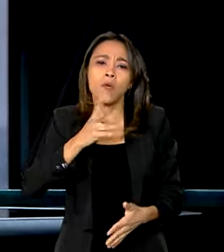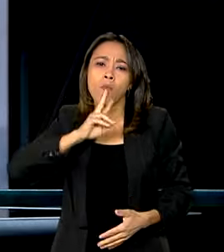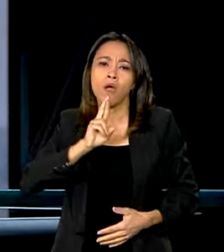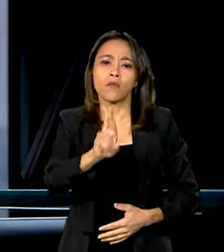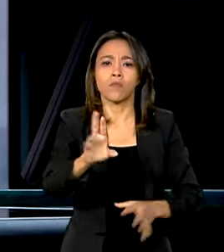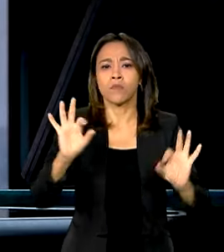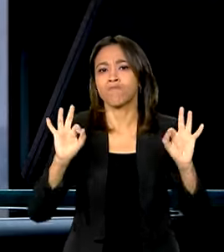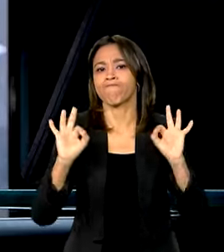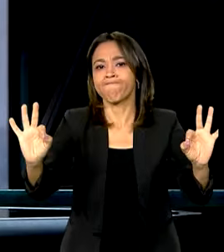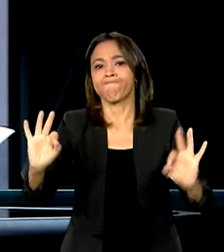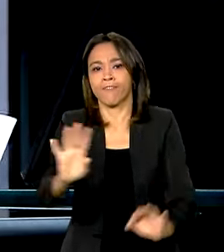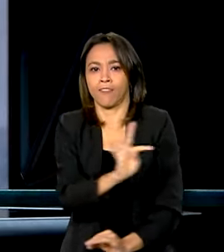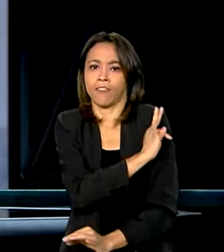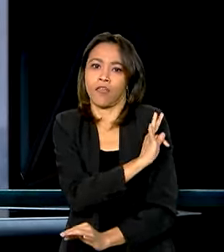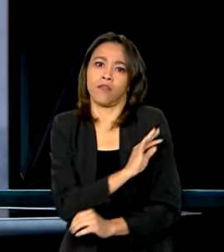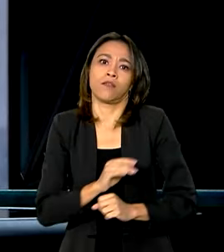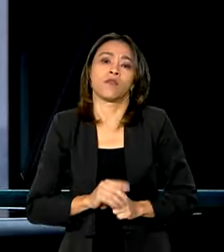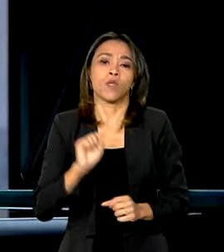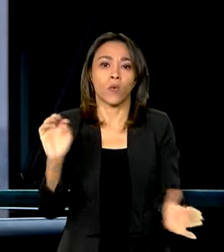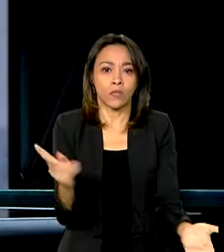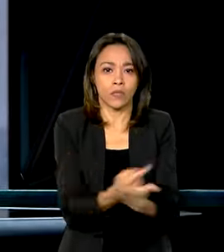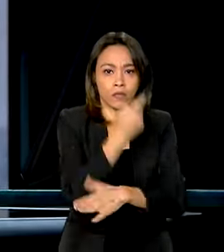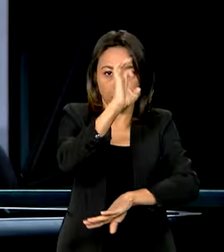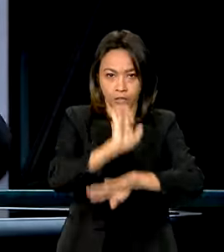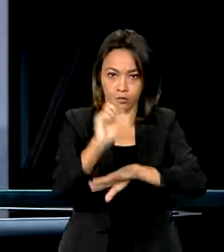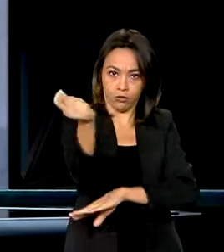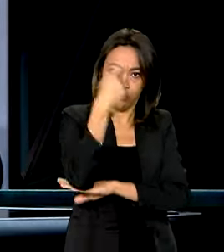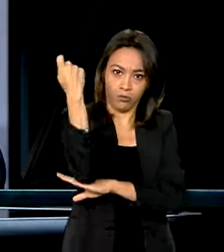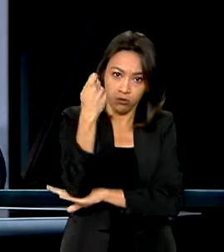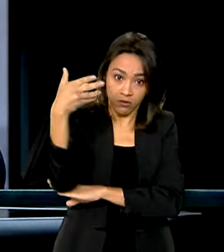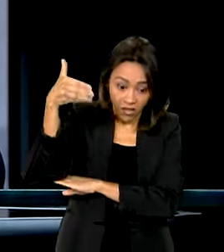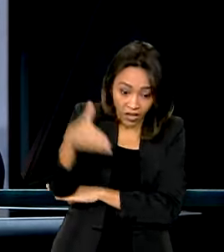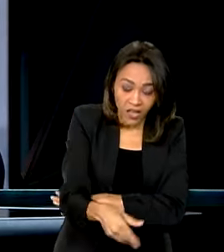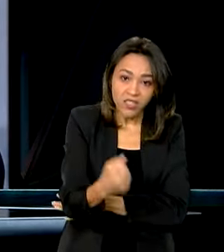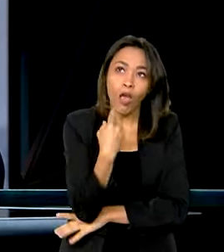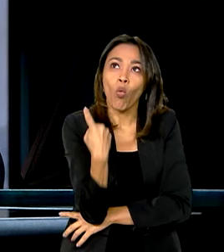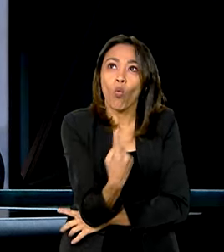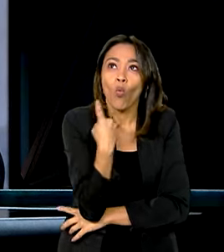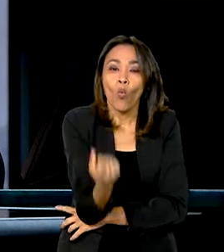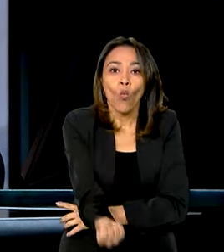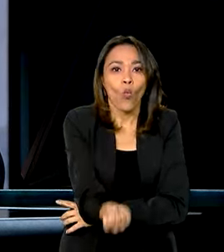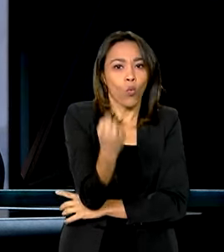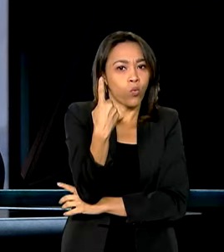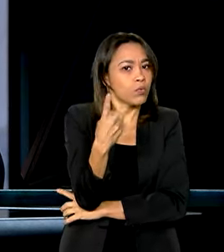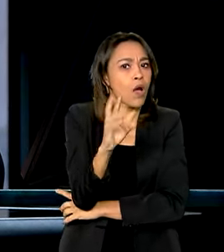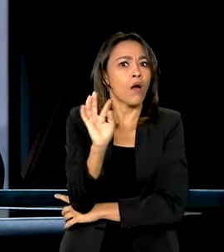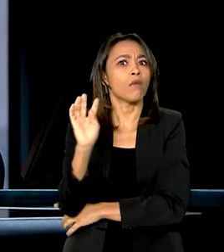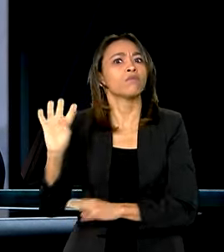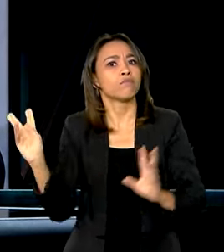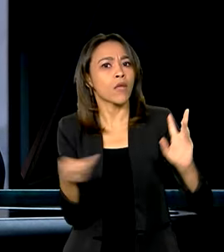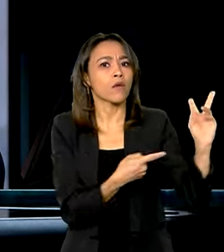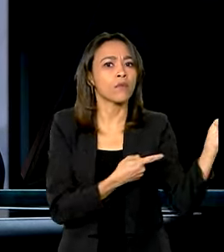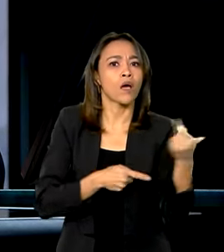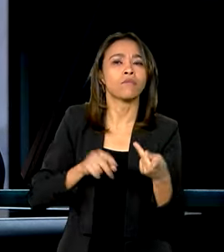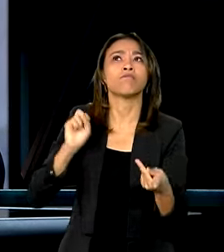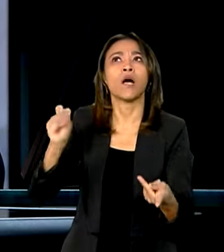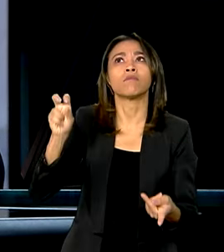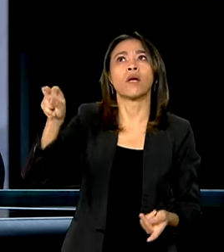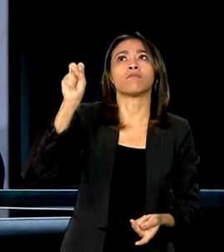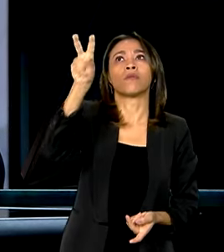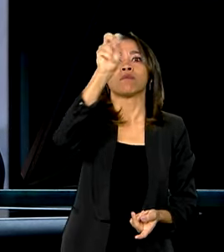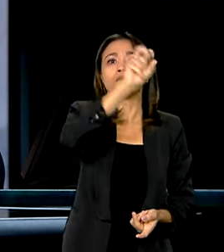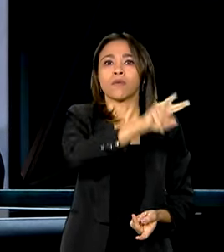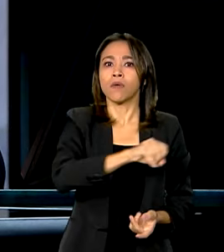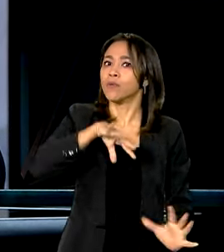extremos. O episódio do Rio Grande do Sul não é um caso isolado. As mudanças no clima já são uma